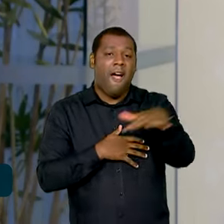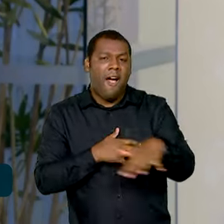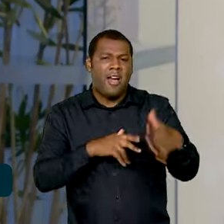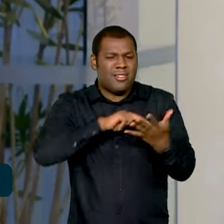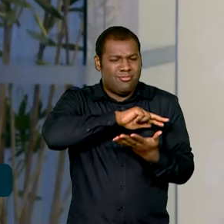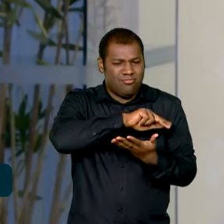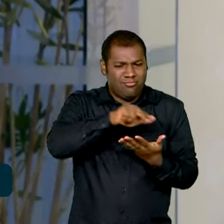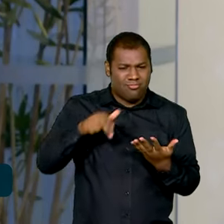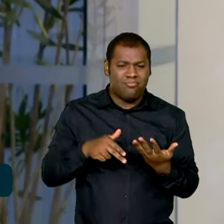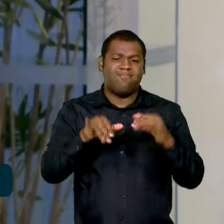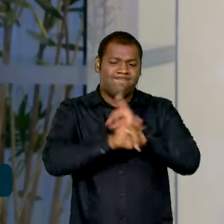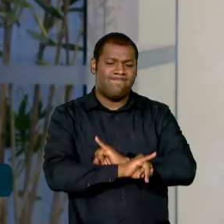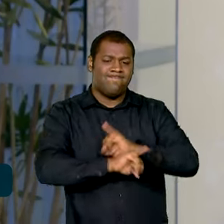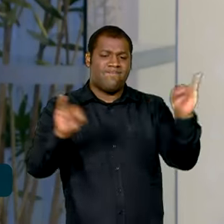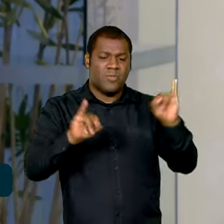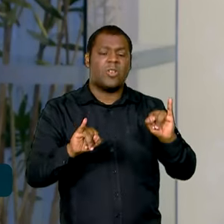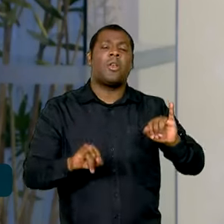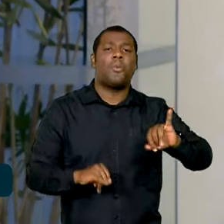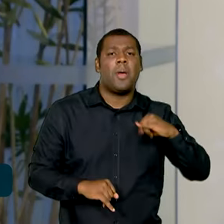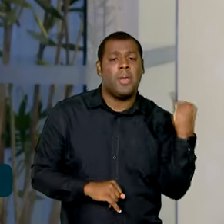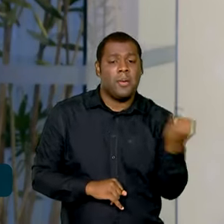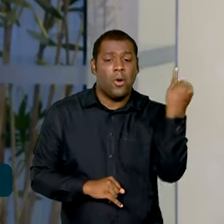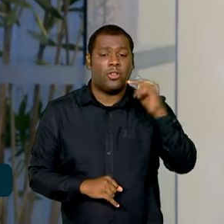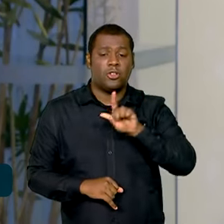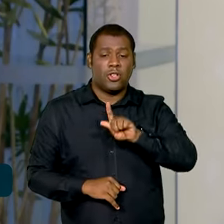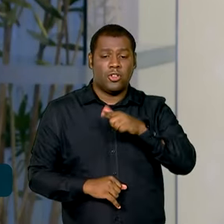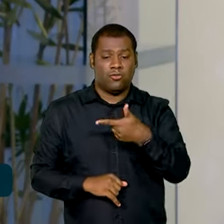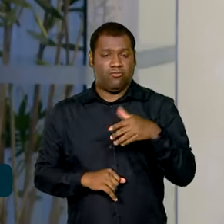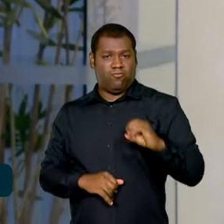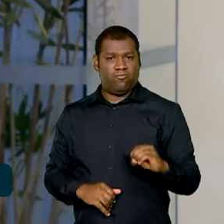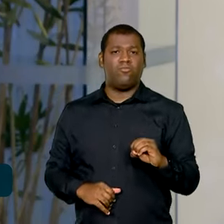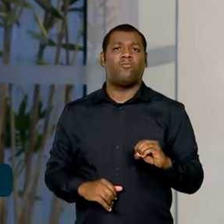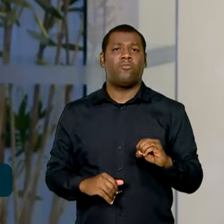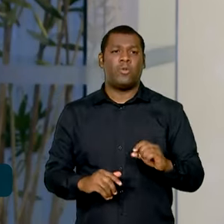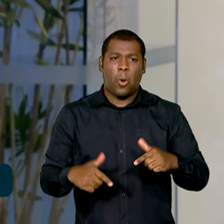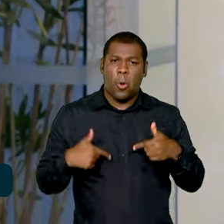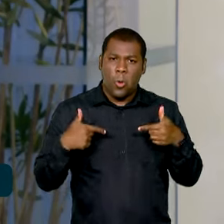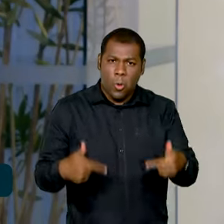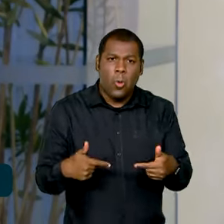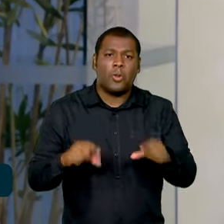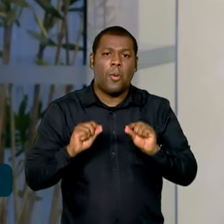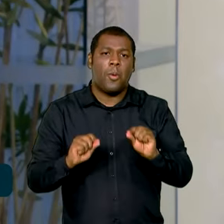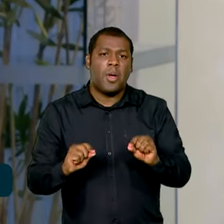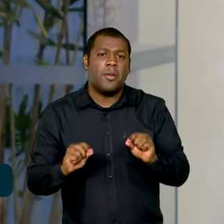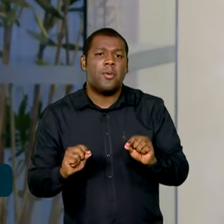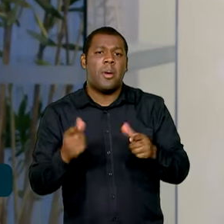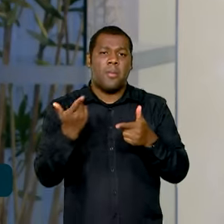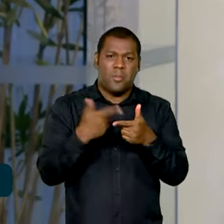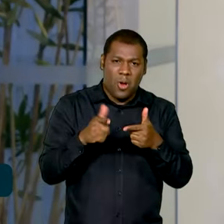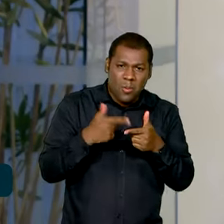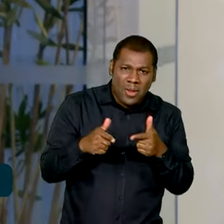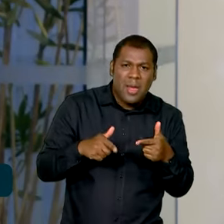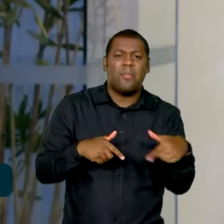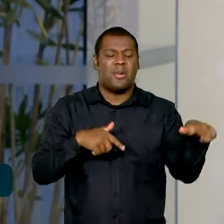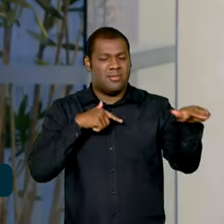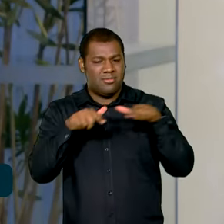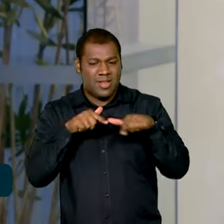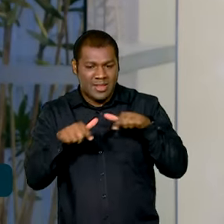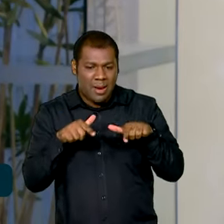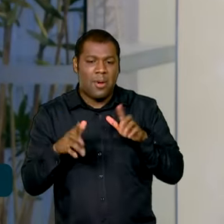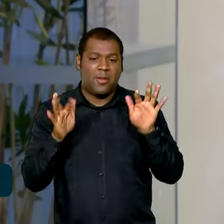nesse encontro destacaram a importância de o G20 tentar enfrentar problemas como, por exemplo, o trabalho. E aí, grande